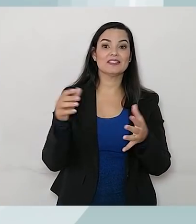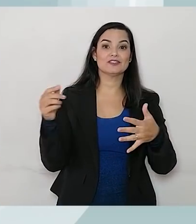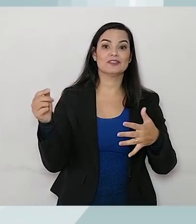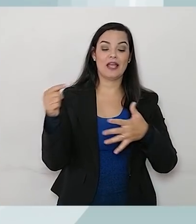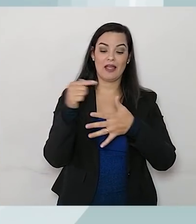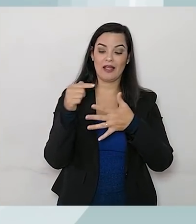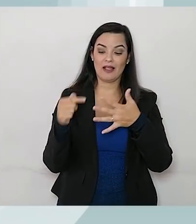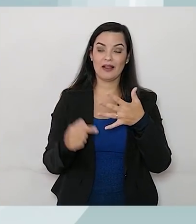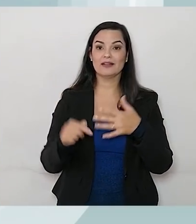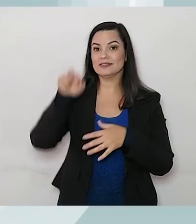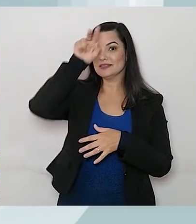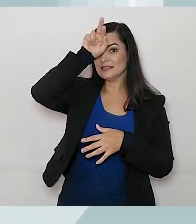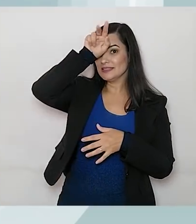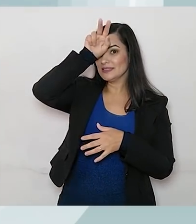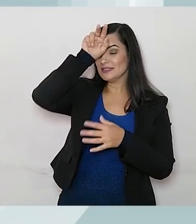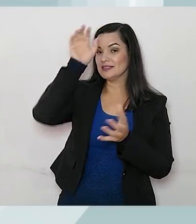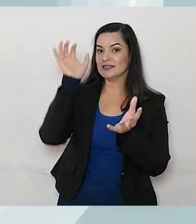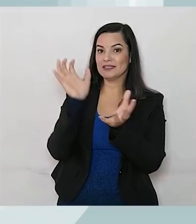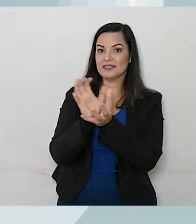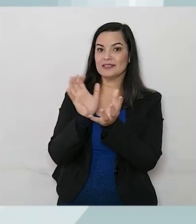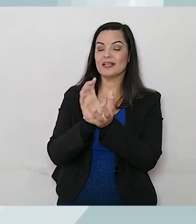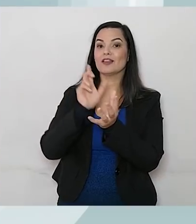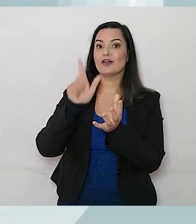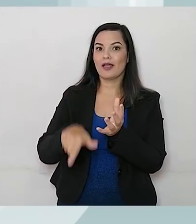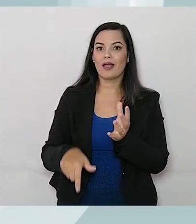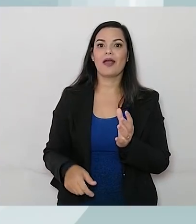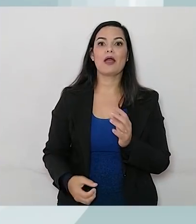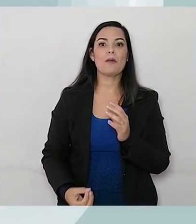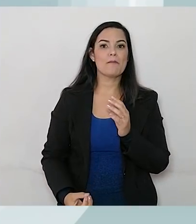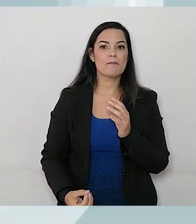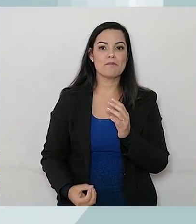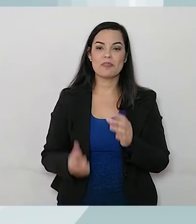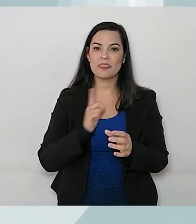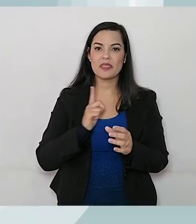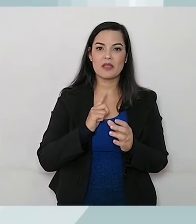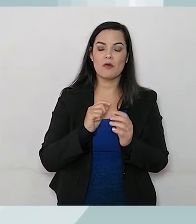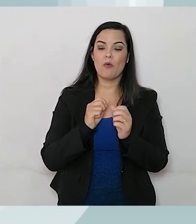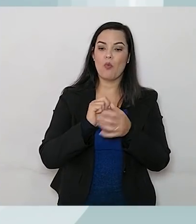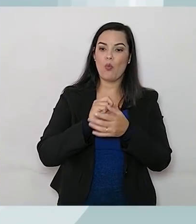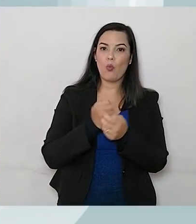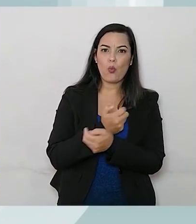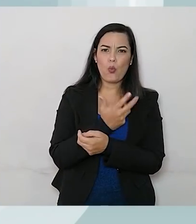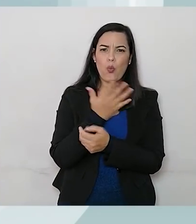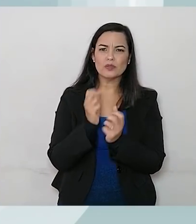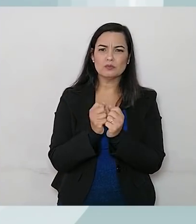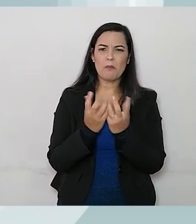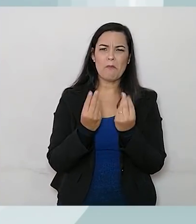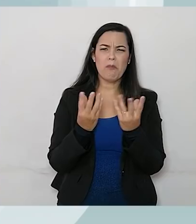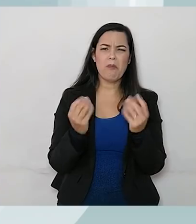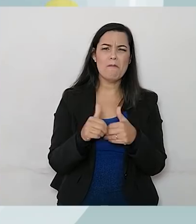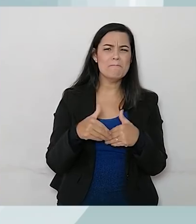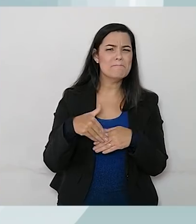invertebrados que tem a maior quantidade de representantes em todo o mundo. Para